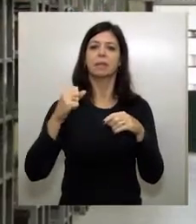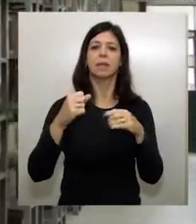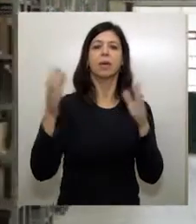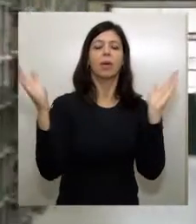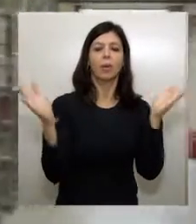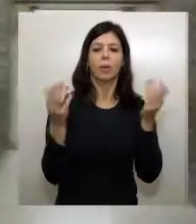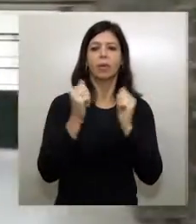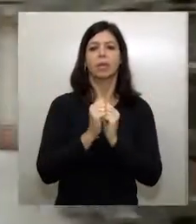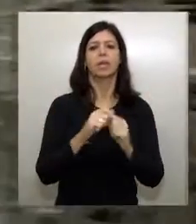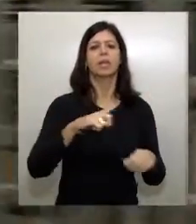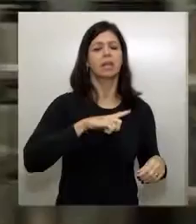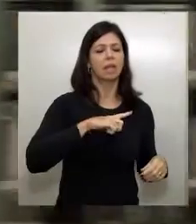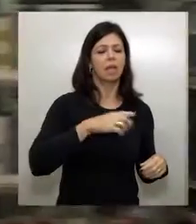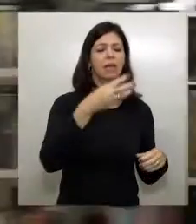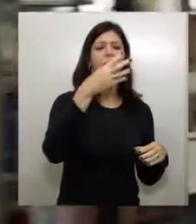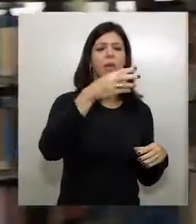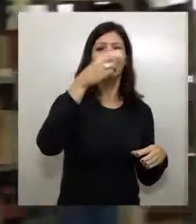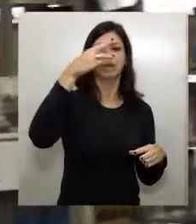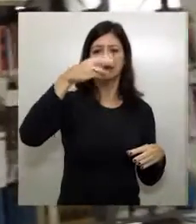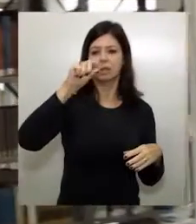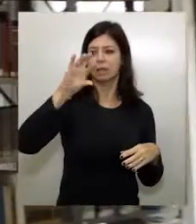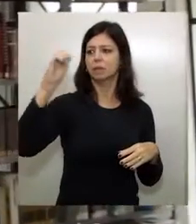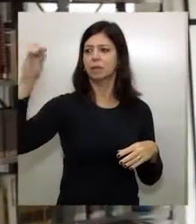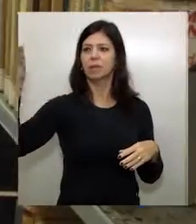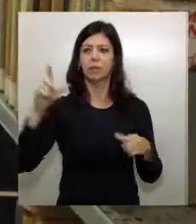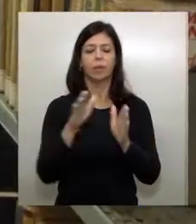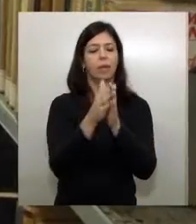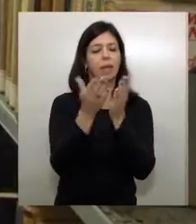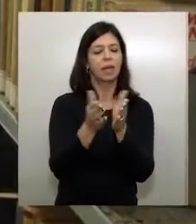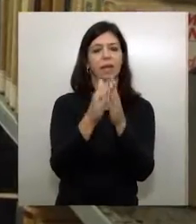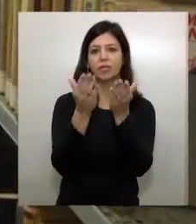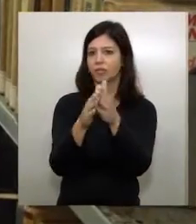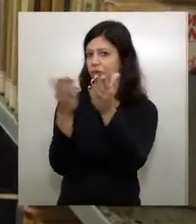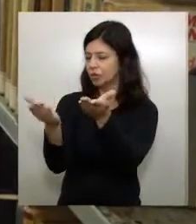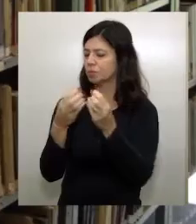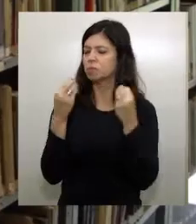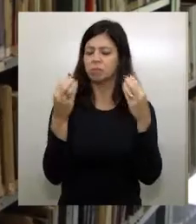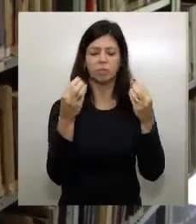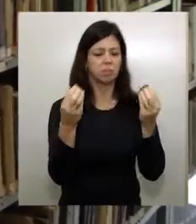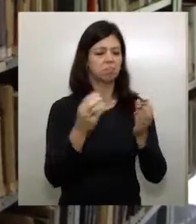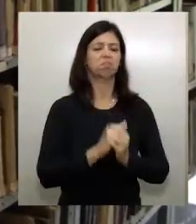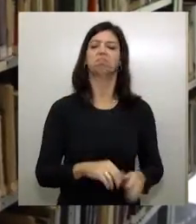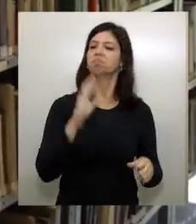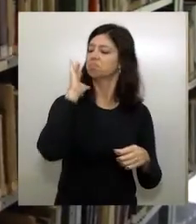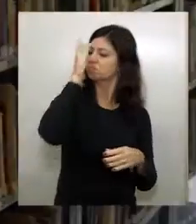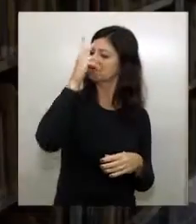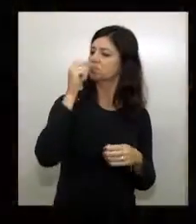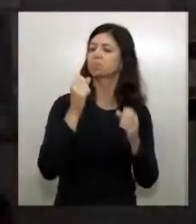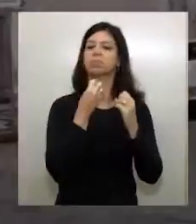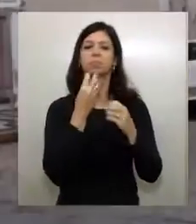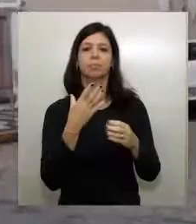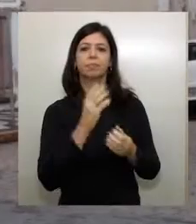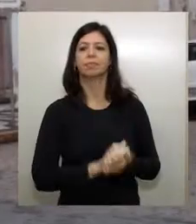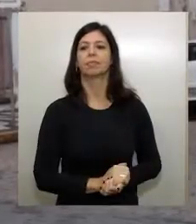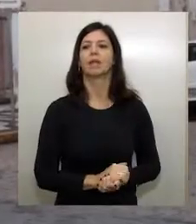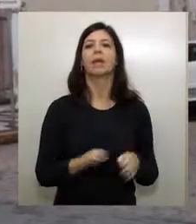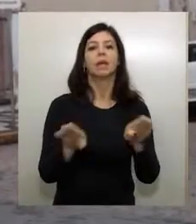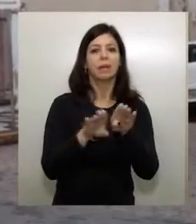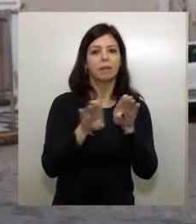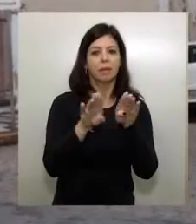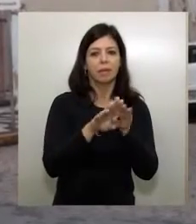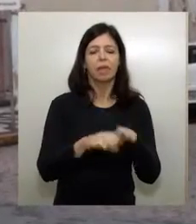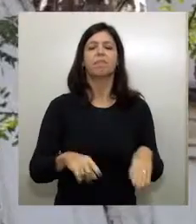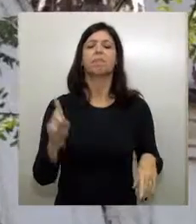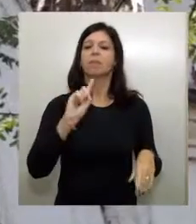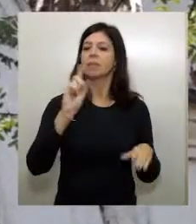Seu acervo tem mais de 43 mil livros, um dos mais expressivos do interior paulista. E ainda falando